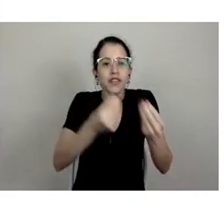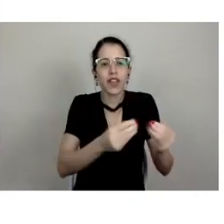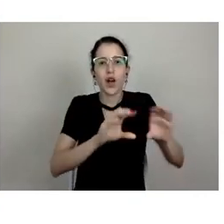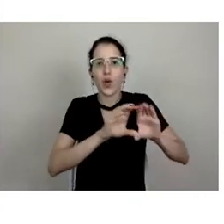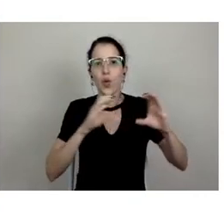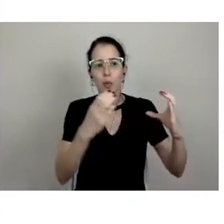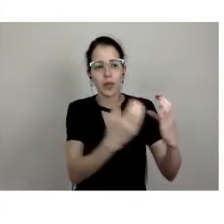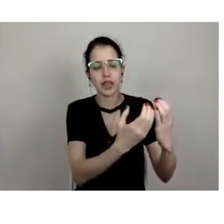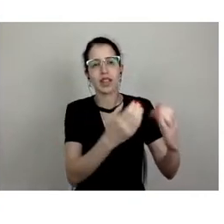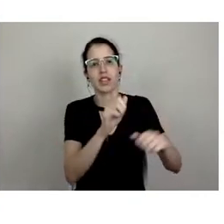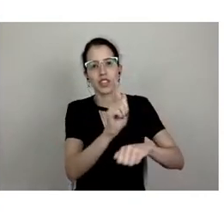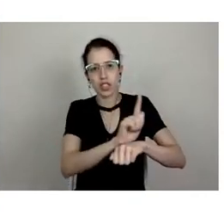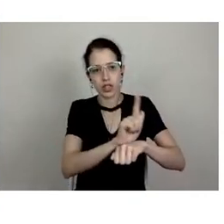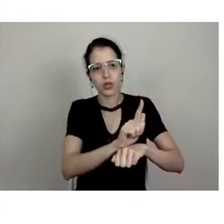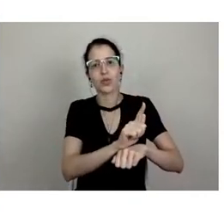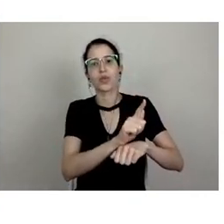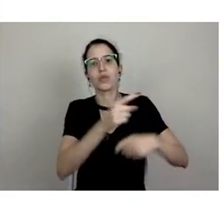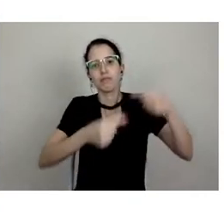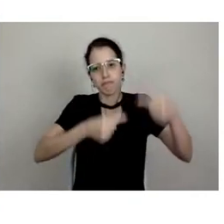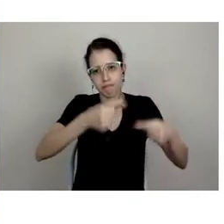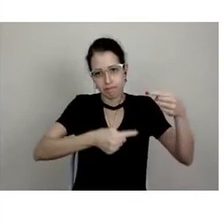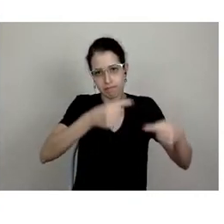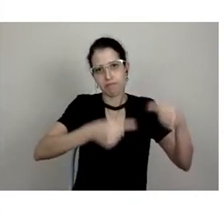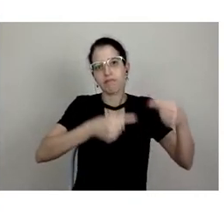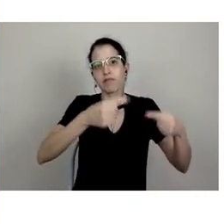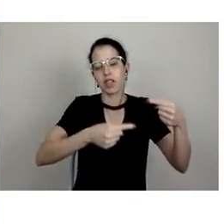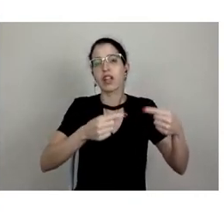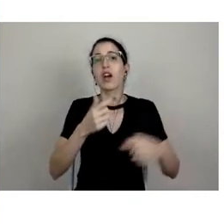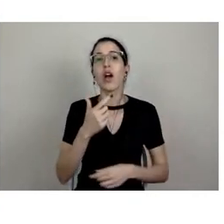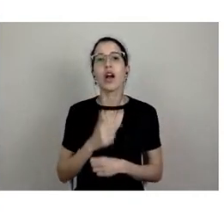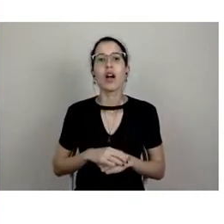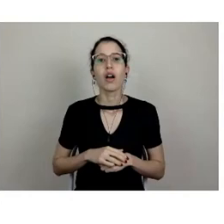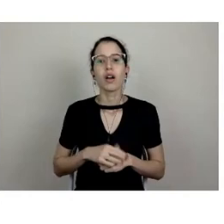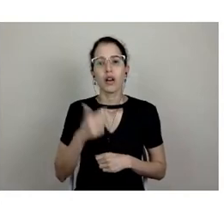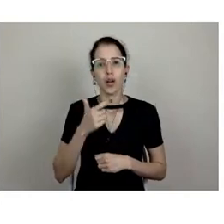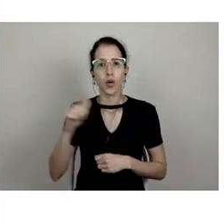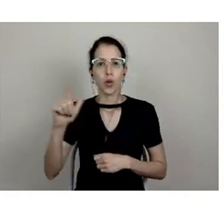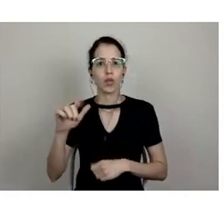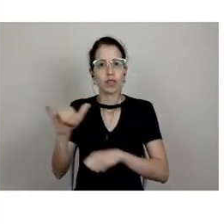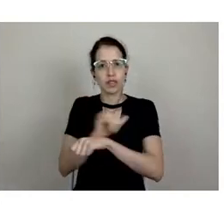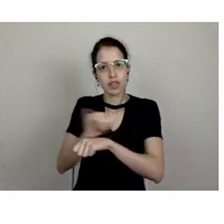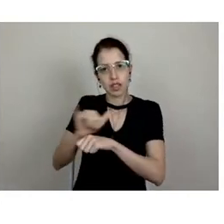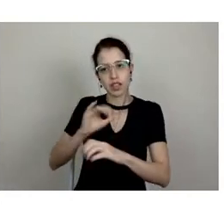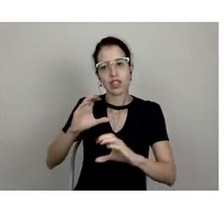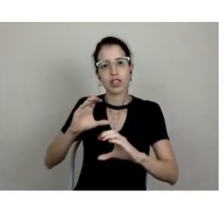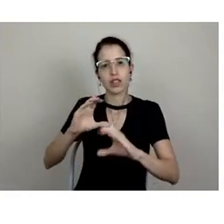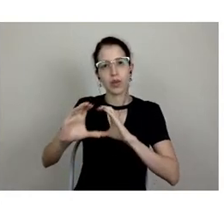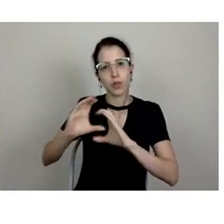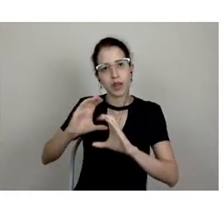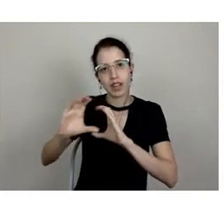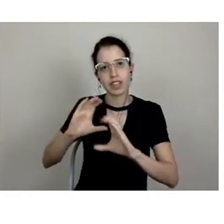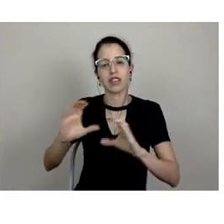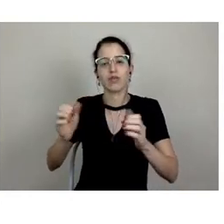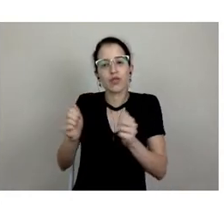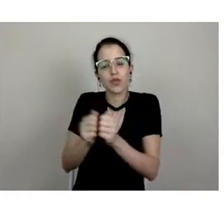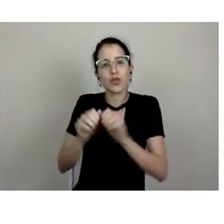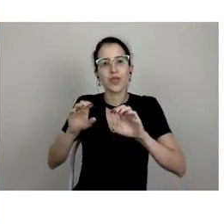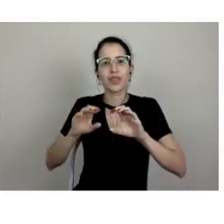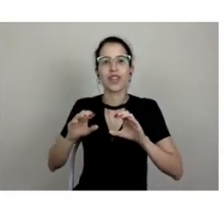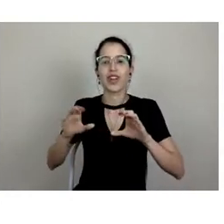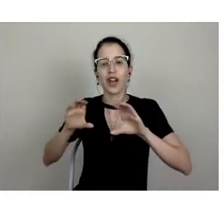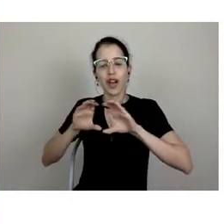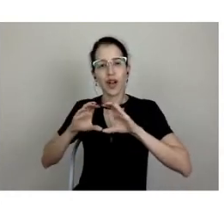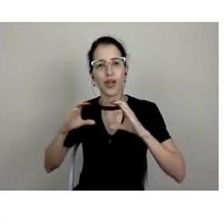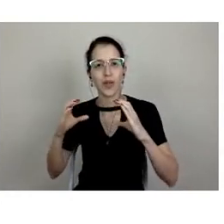serão realizadas, outros produtos de comunicação com a comunidade serão estruturados para que a gente possa, de